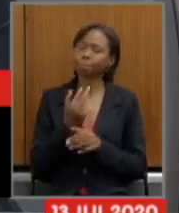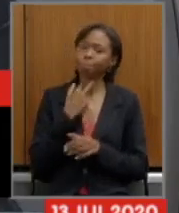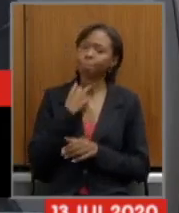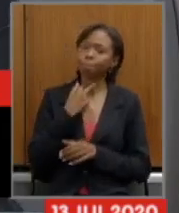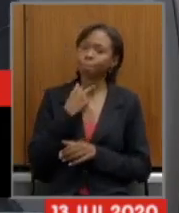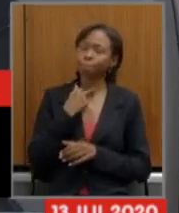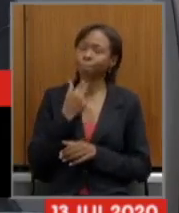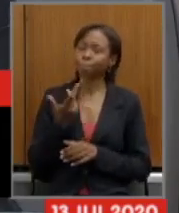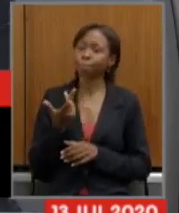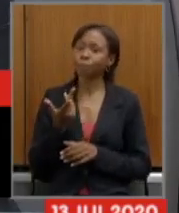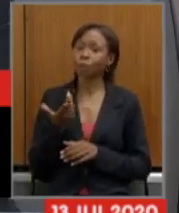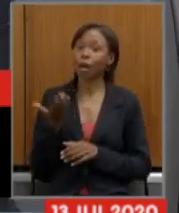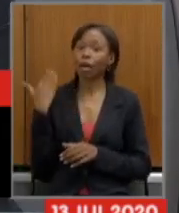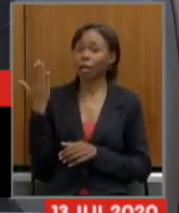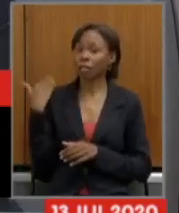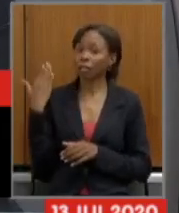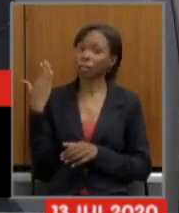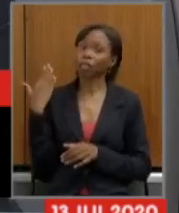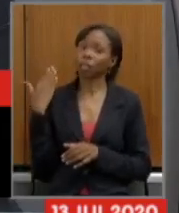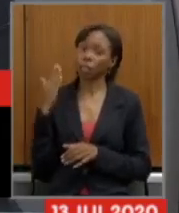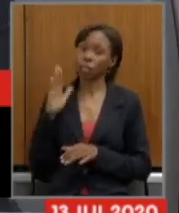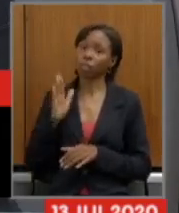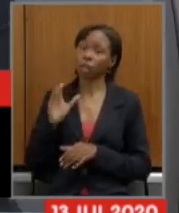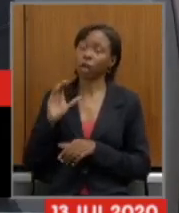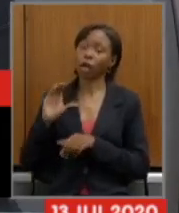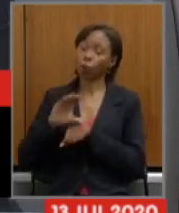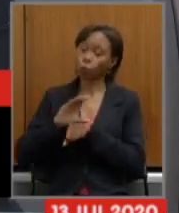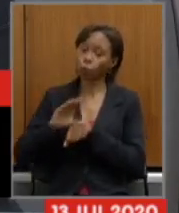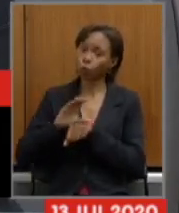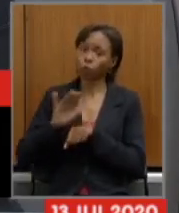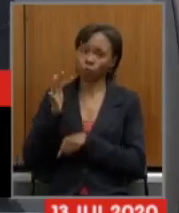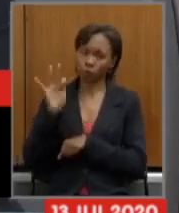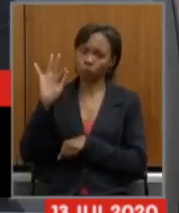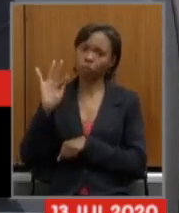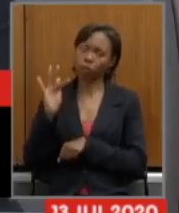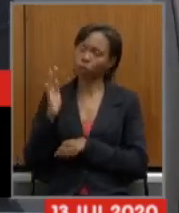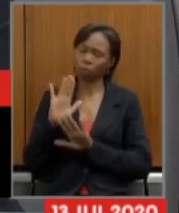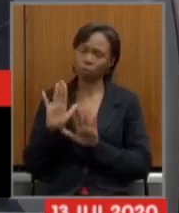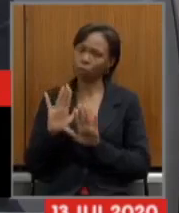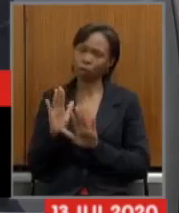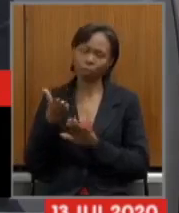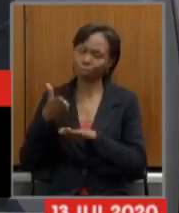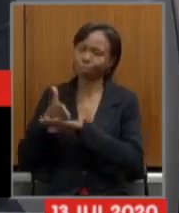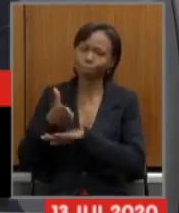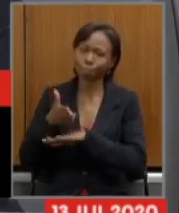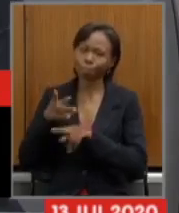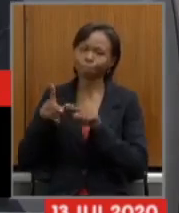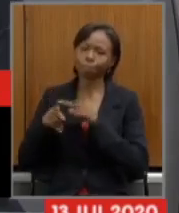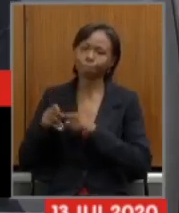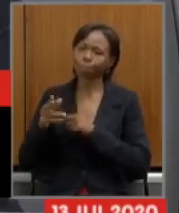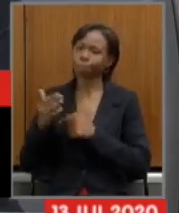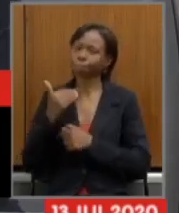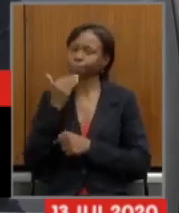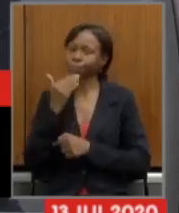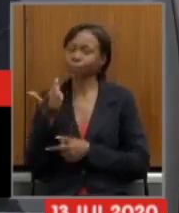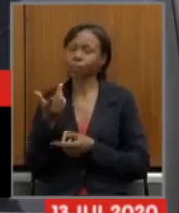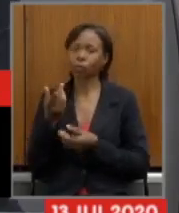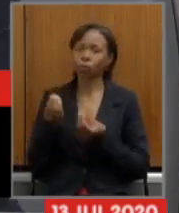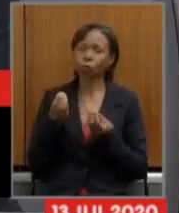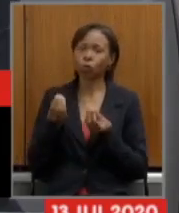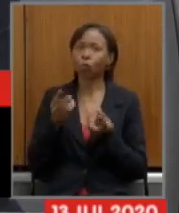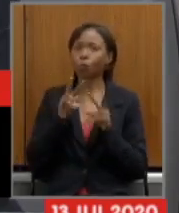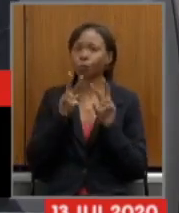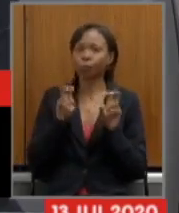interferir é no que já foi feito pela constituição federal que nos impede de discutir alíquotas